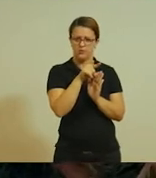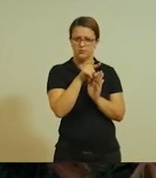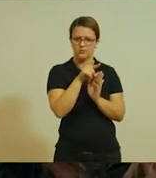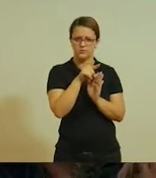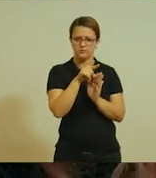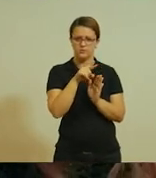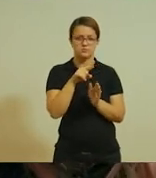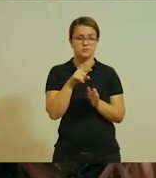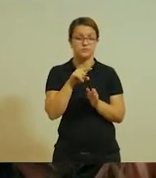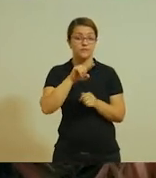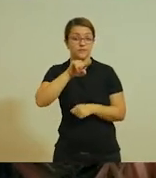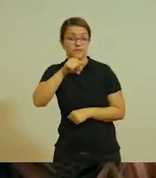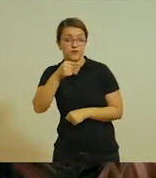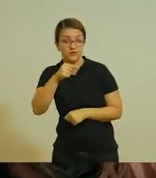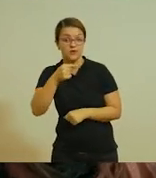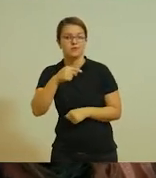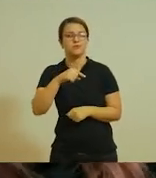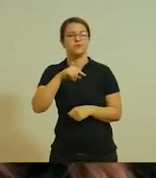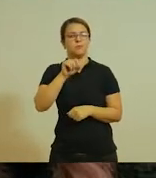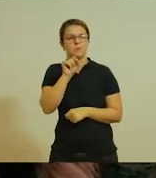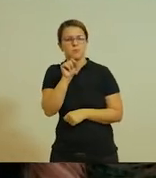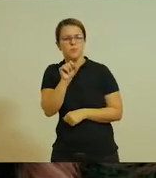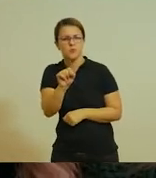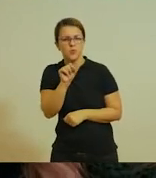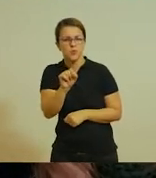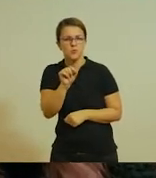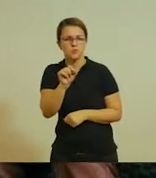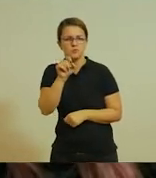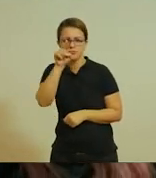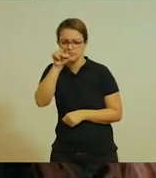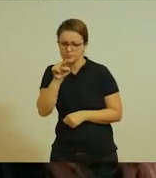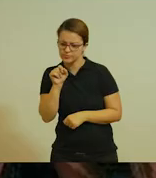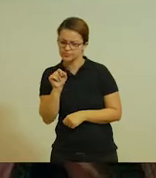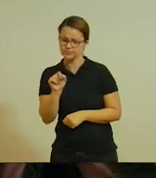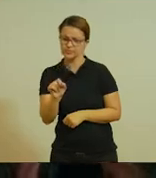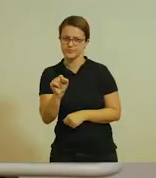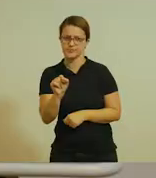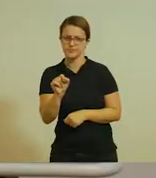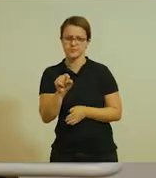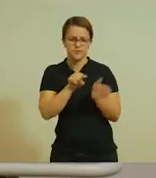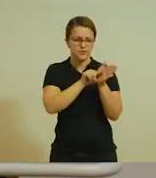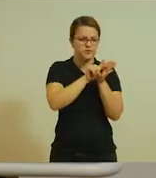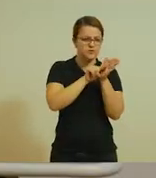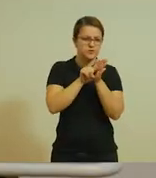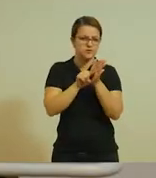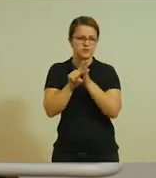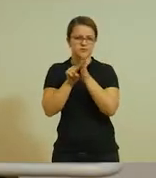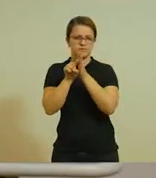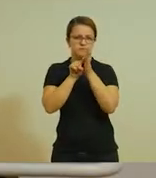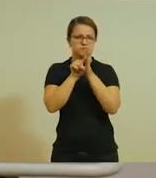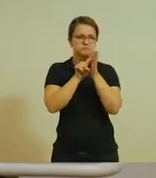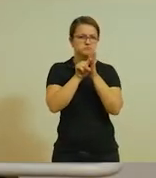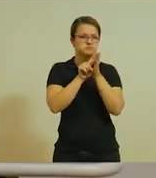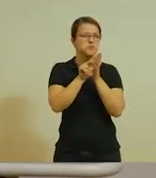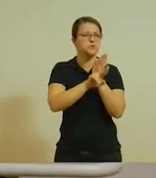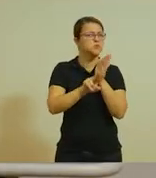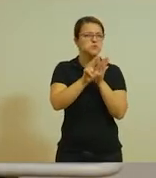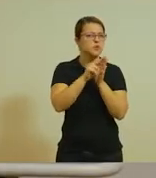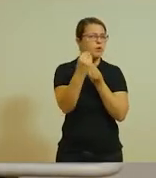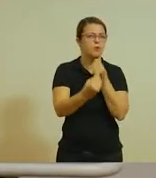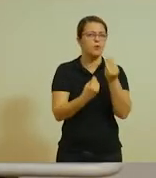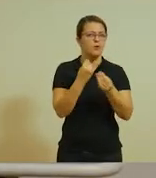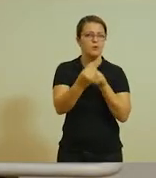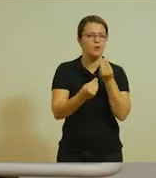interrogação, vírgula, o ponto final e o ponto de exclamação. Então, vocês irão pesquisar para que eles servem